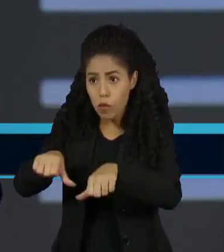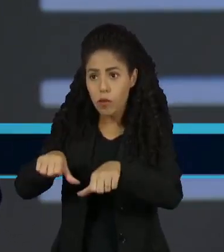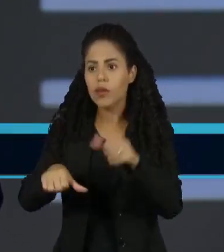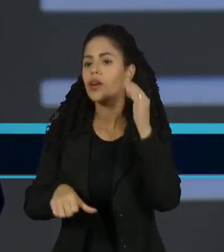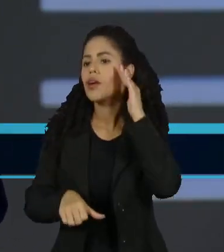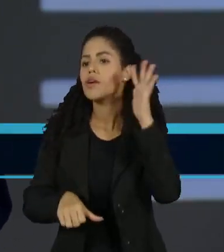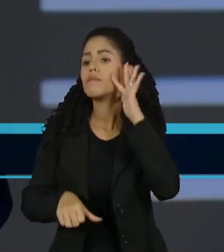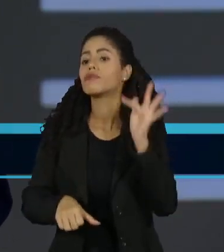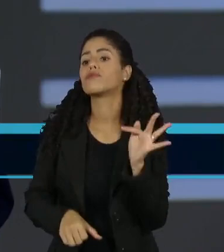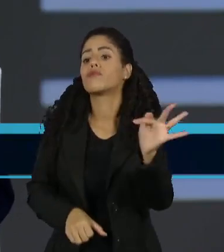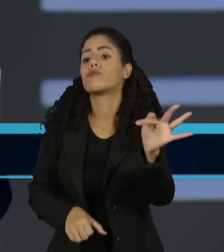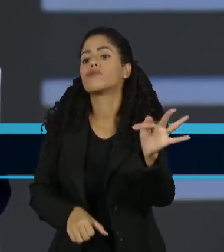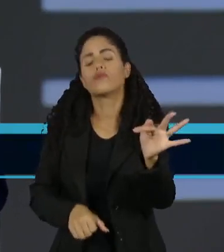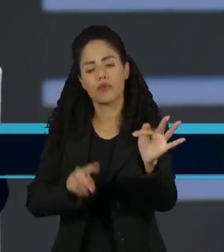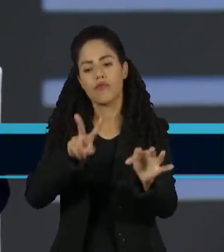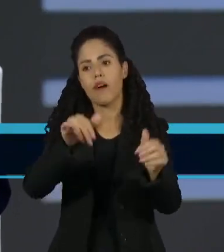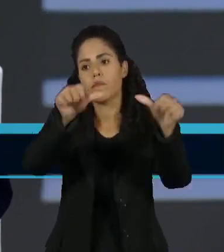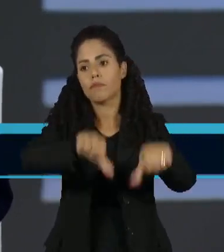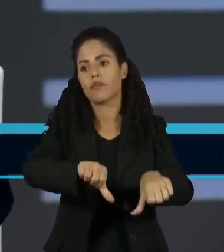pode ter certeza de que vai ficar muito pior sem ela.